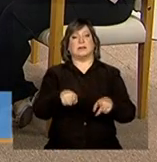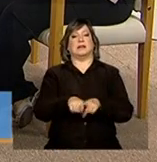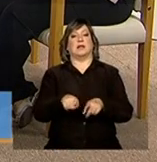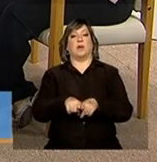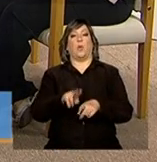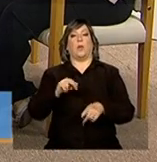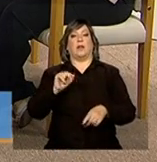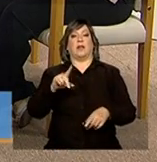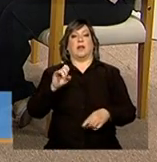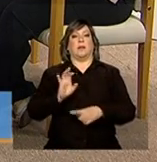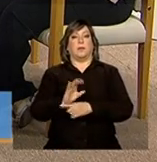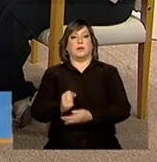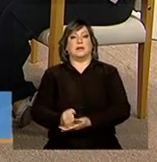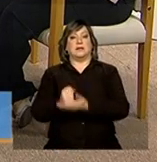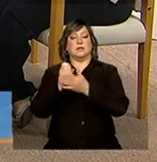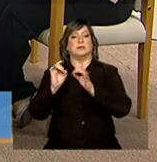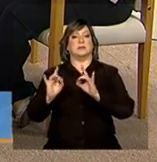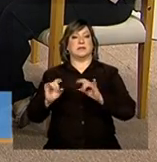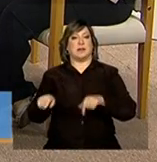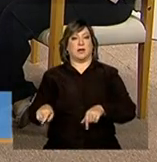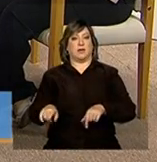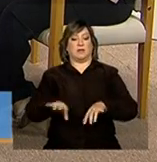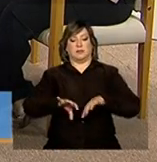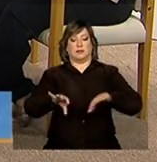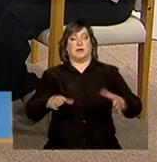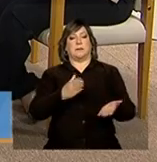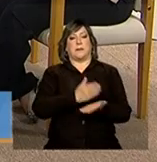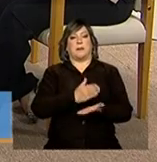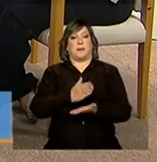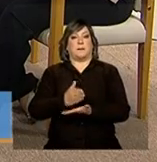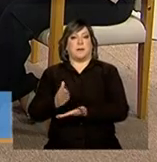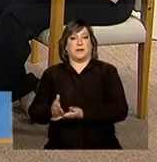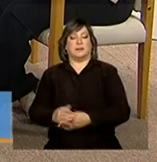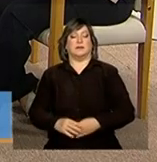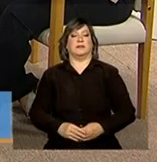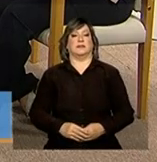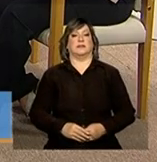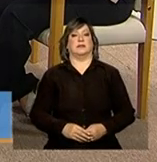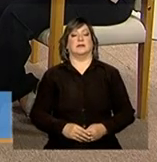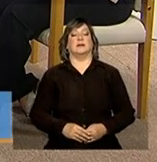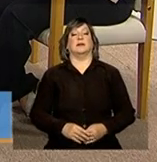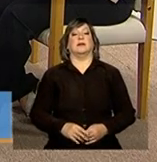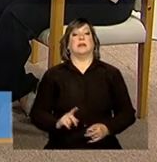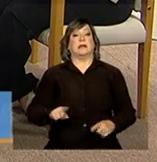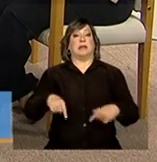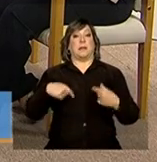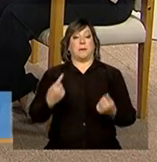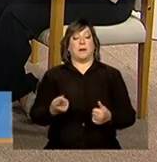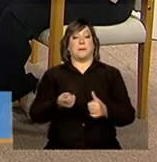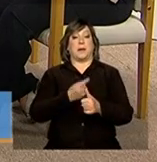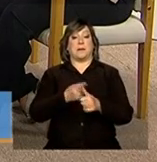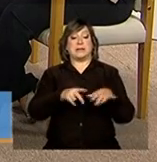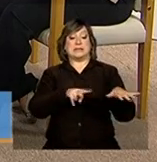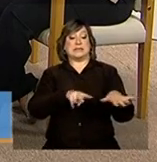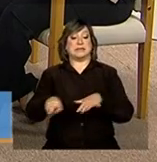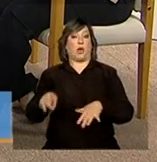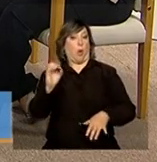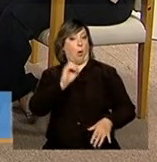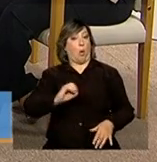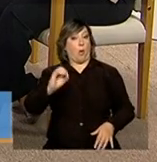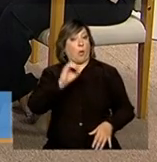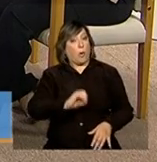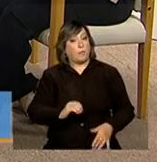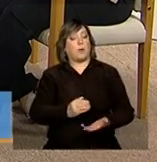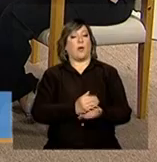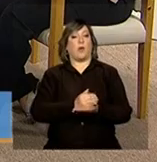proteção social especial. Então, vai ser por etapas. Exatamente. E aí, lá na primeira semana de outubro, nós entramos com os questionários de